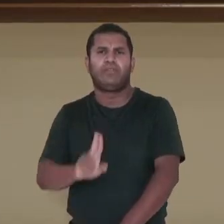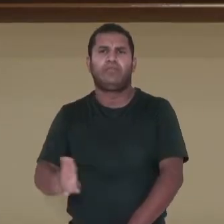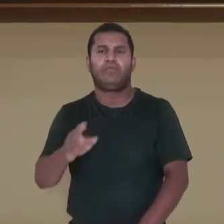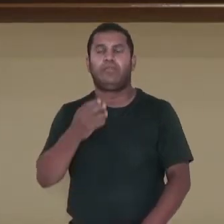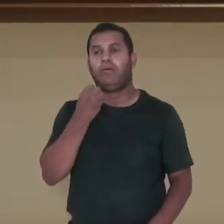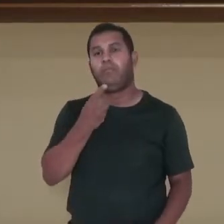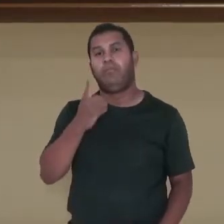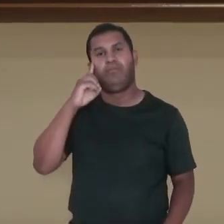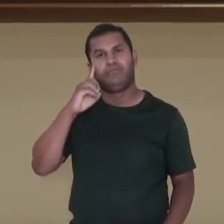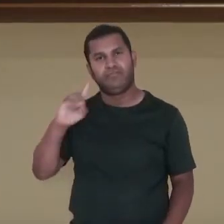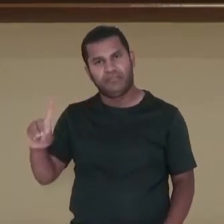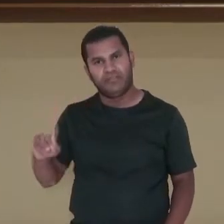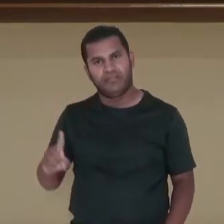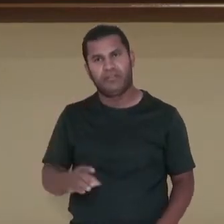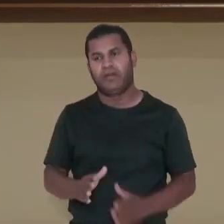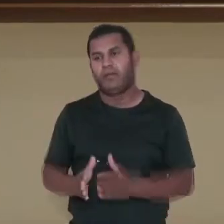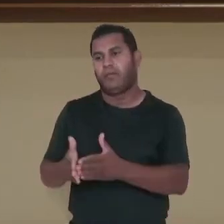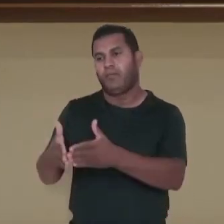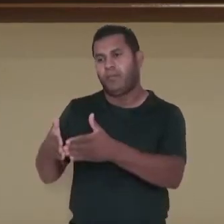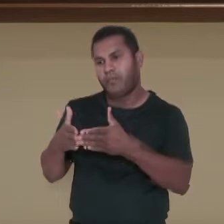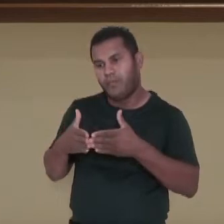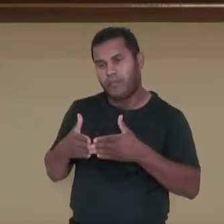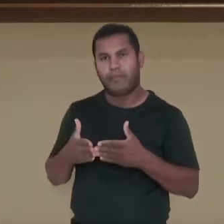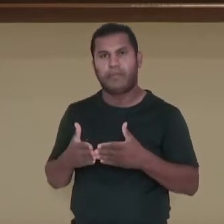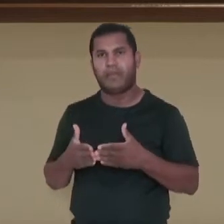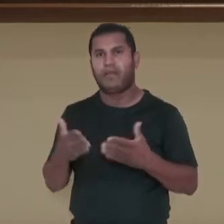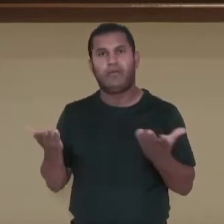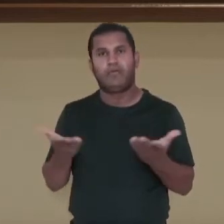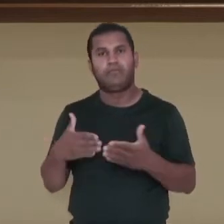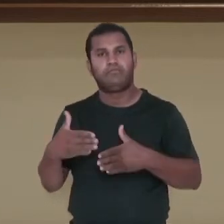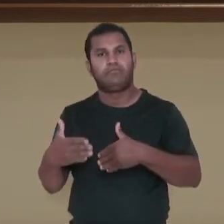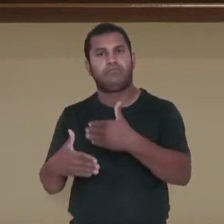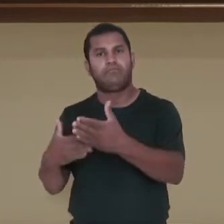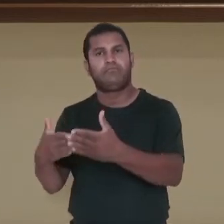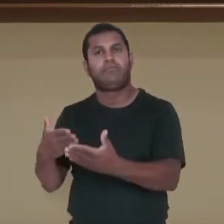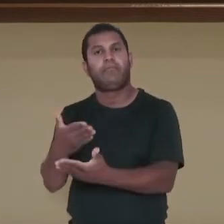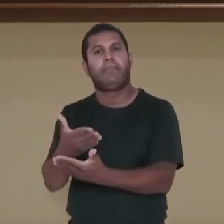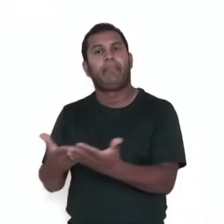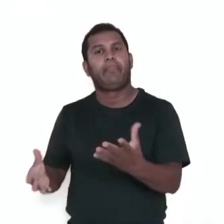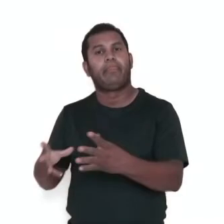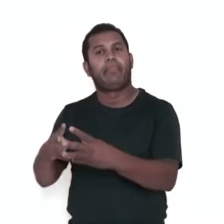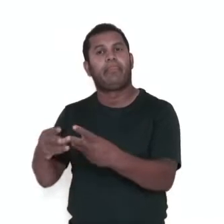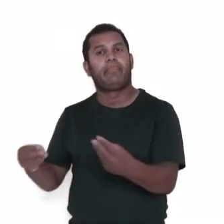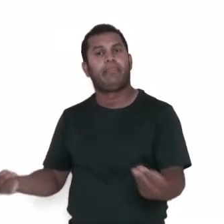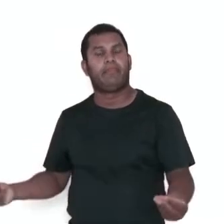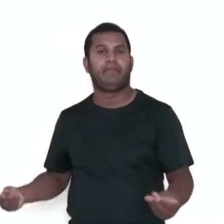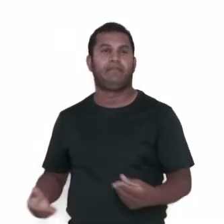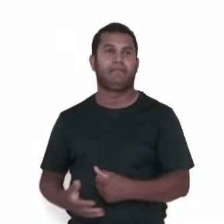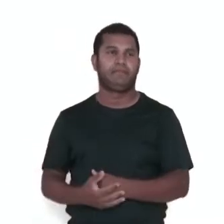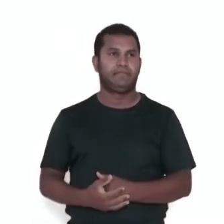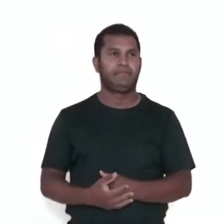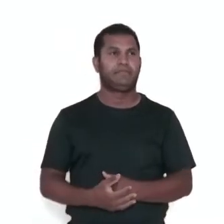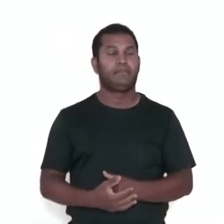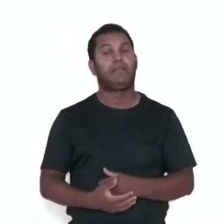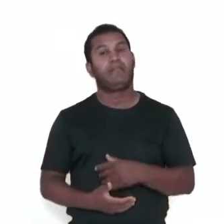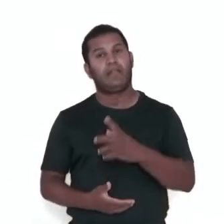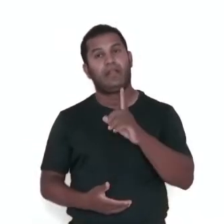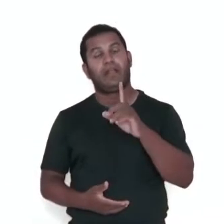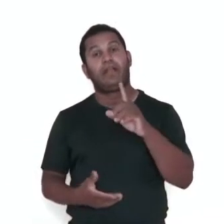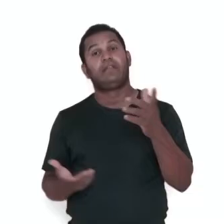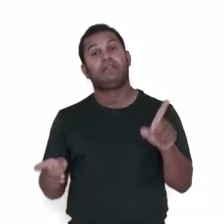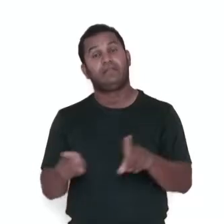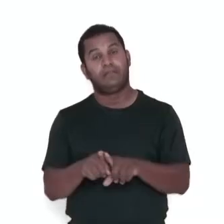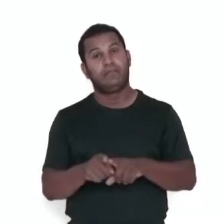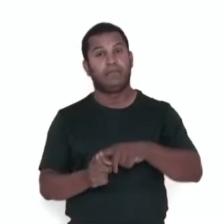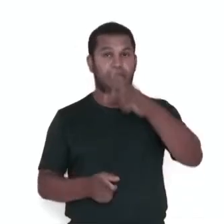embasam a sua opinião. Com a finalidade de persuadir o autor, o leitor, o autor de um artigo de